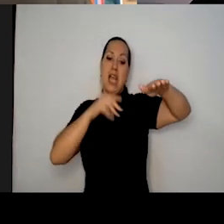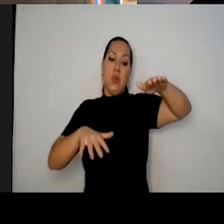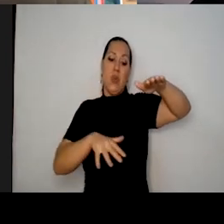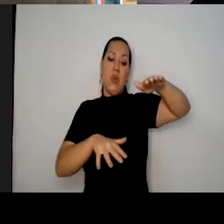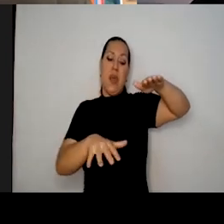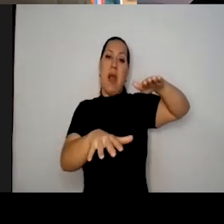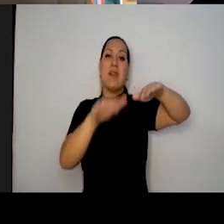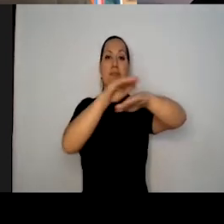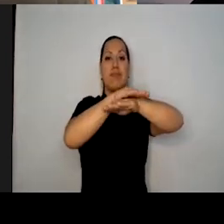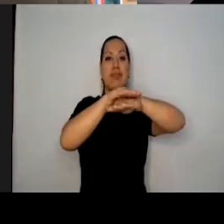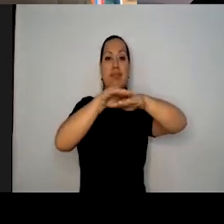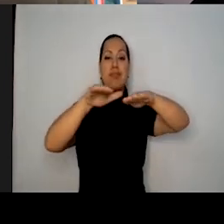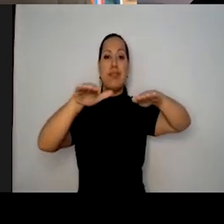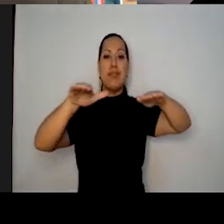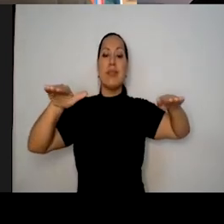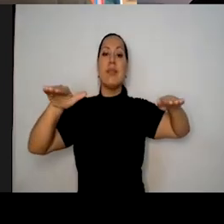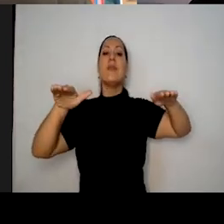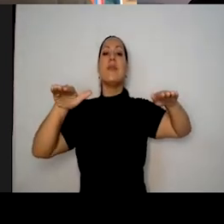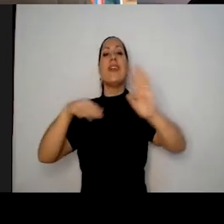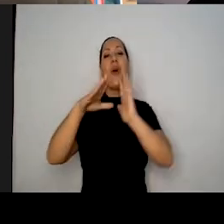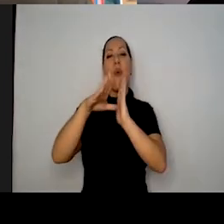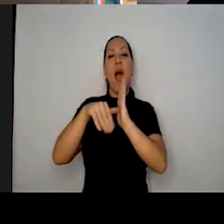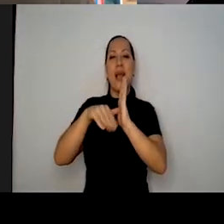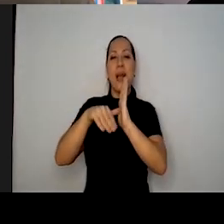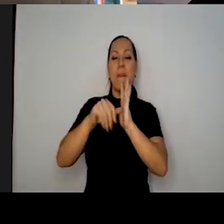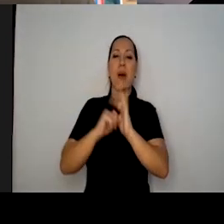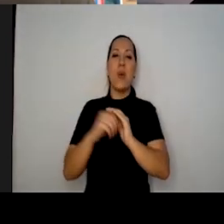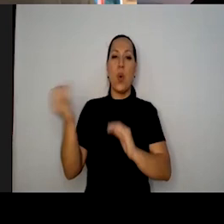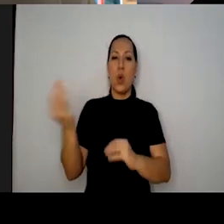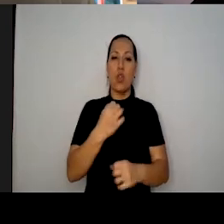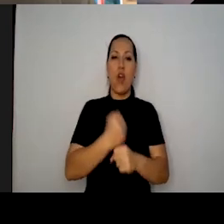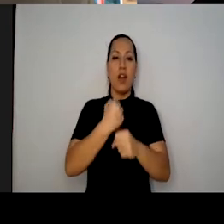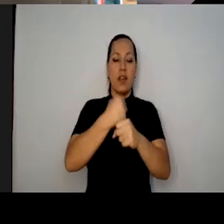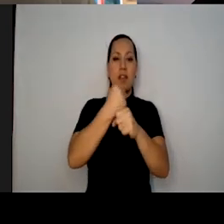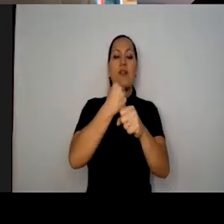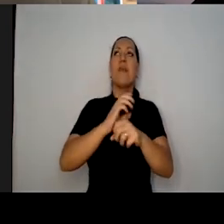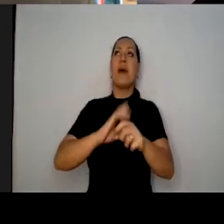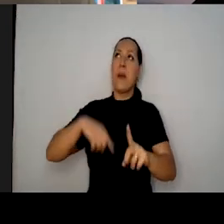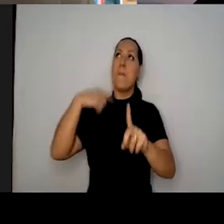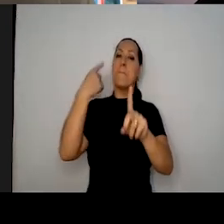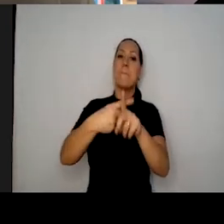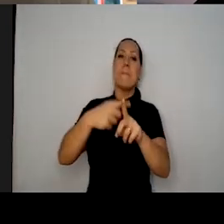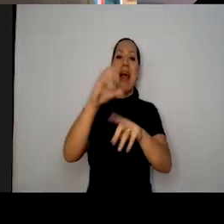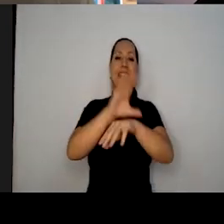estreou ali o Ayangabaú, a nova reforma ali, então mais cimento em cima